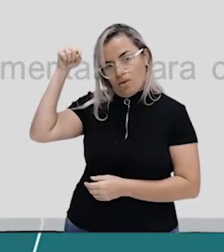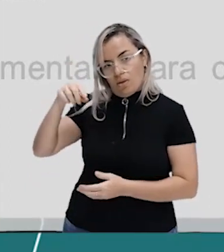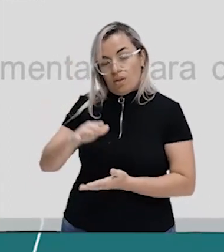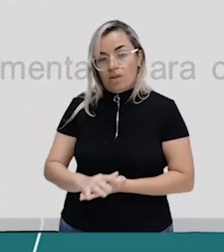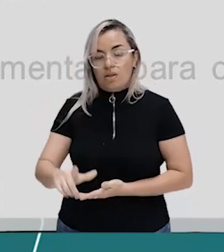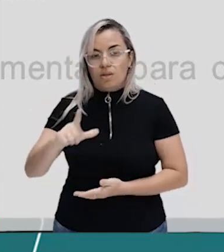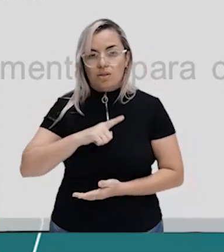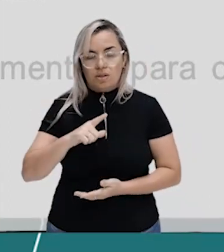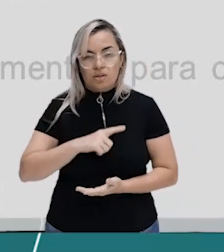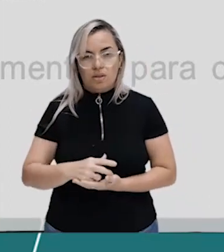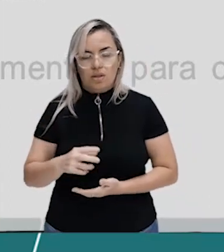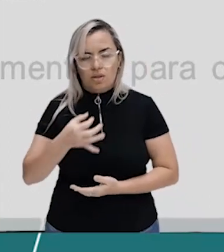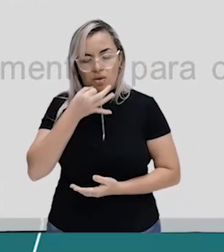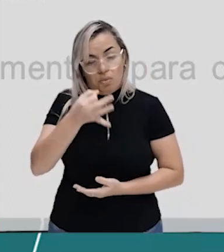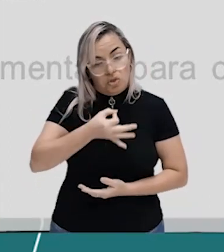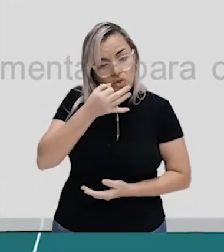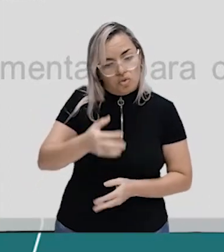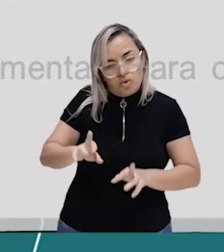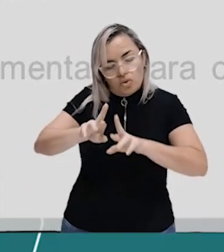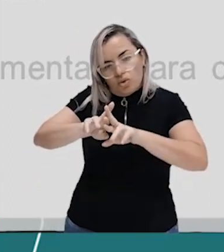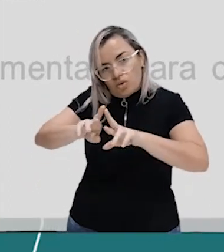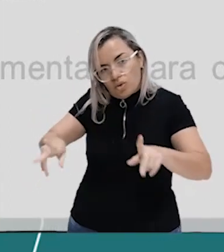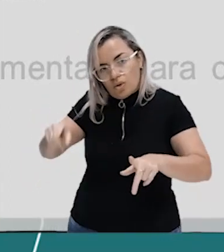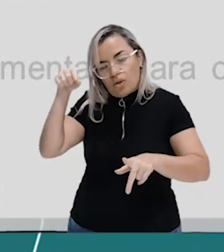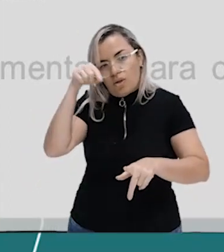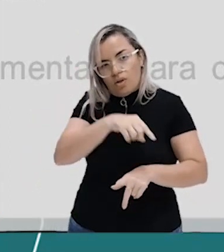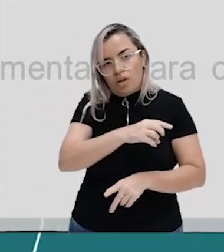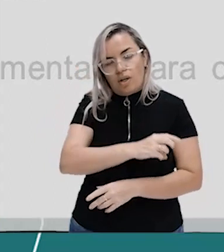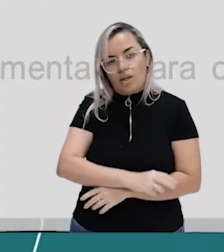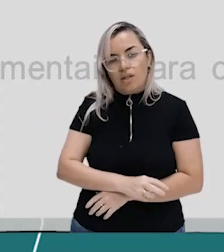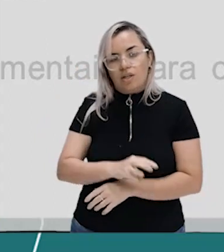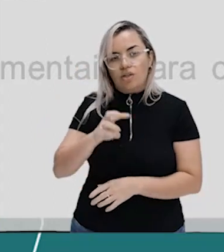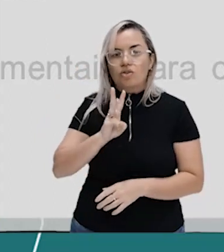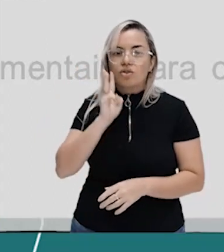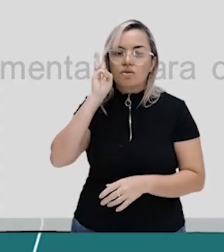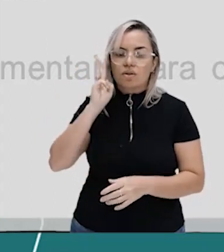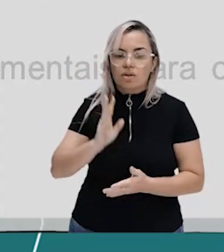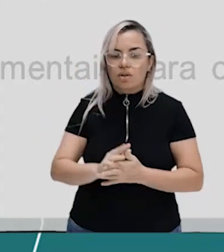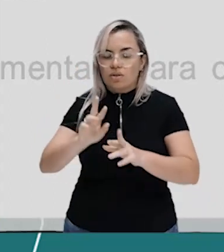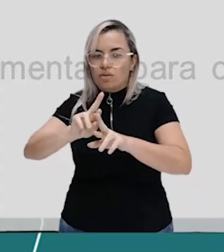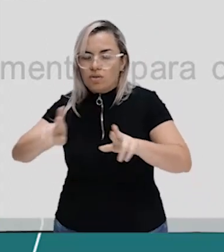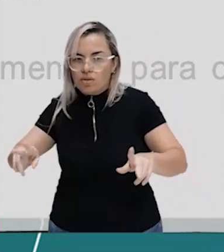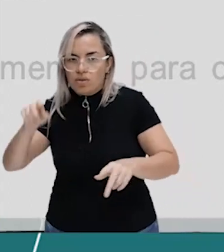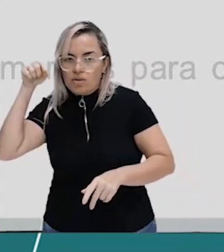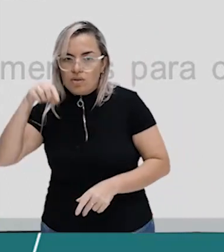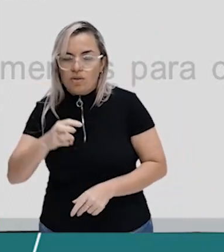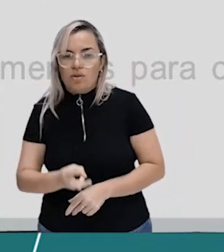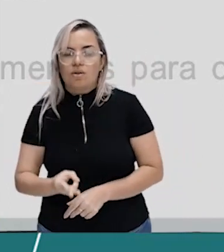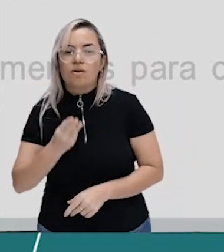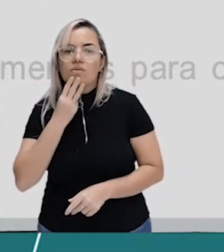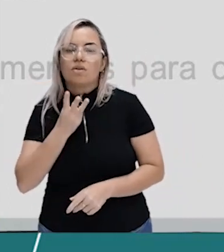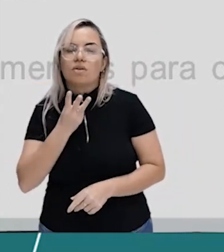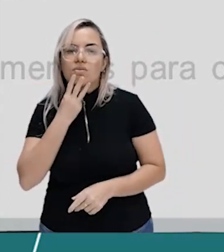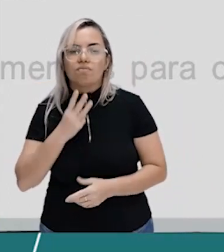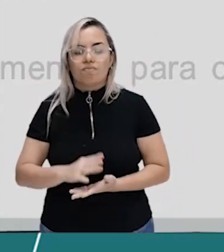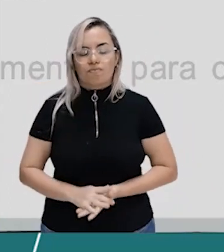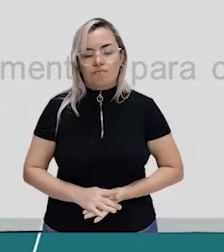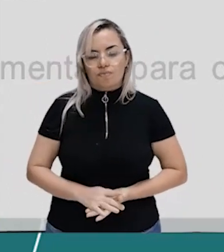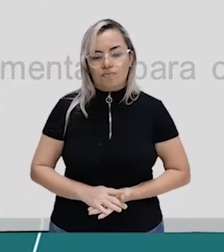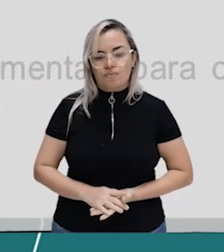da visão que Marx tem sobre as classes sociais. Vamos ver qual é a visão de Weber? Acompanha aqui comigo.